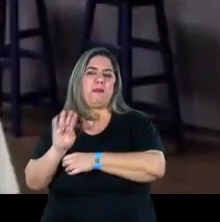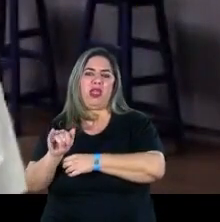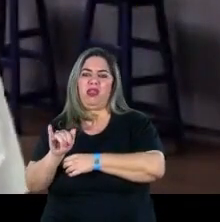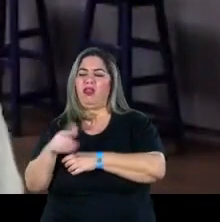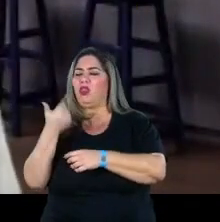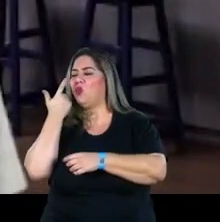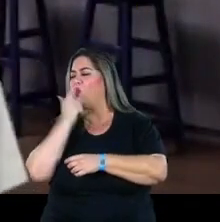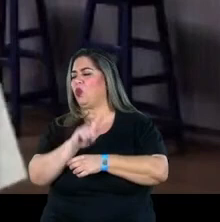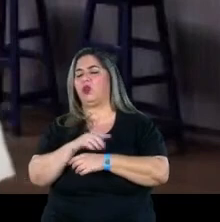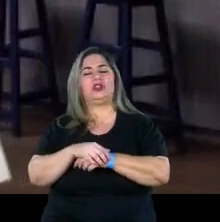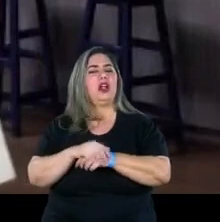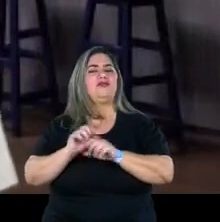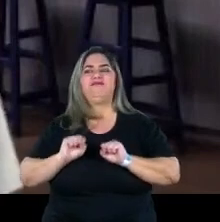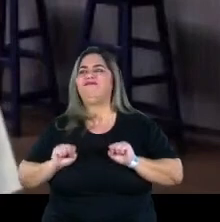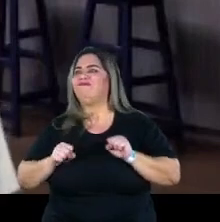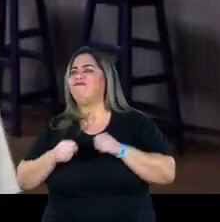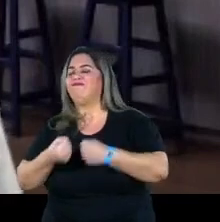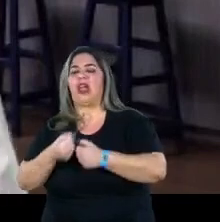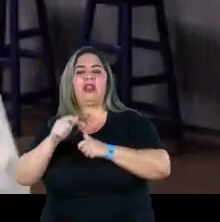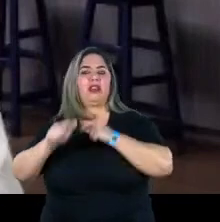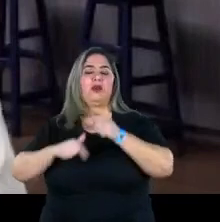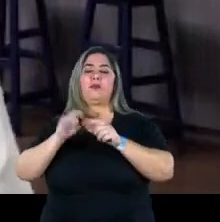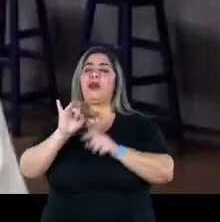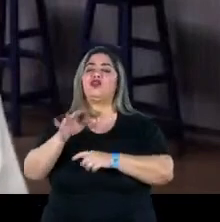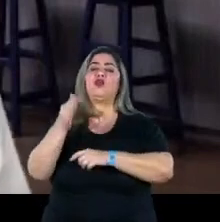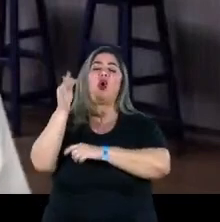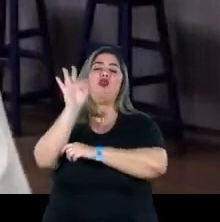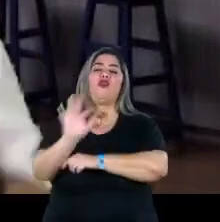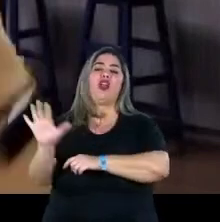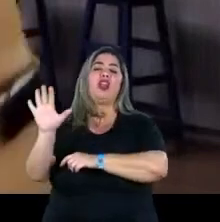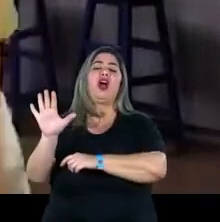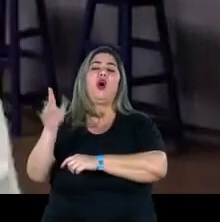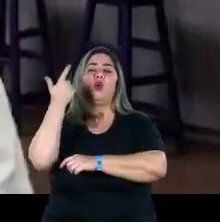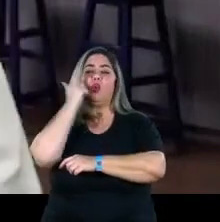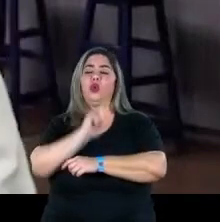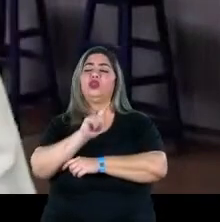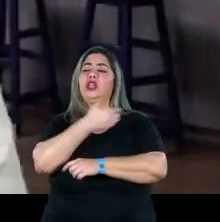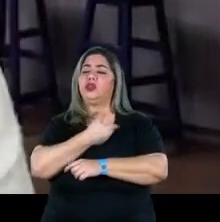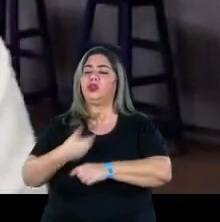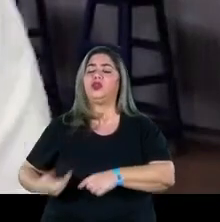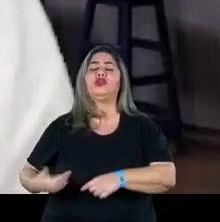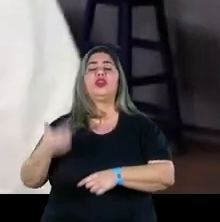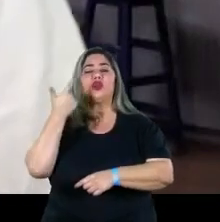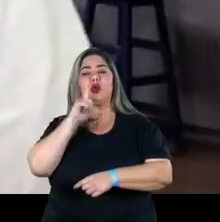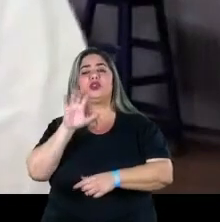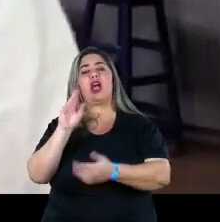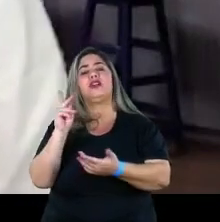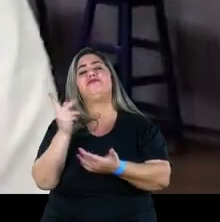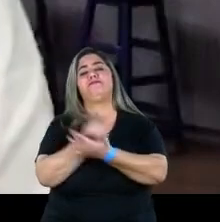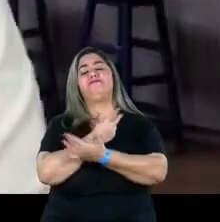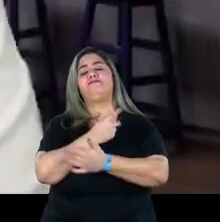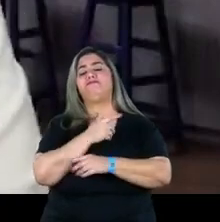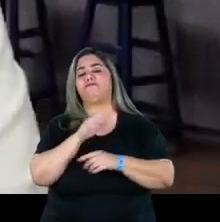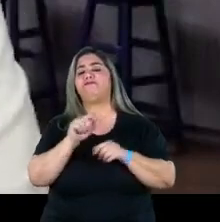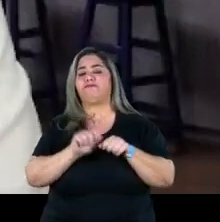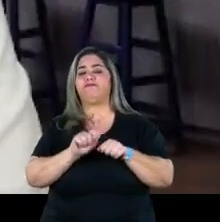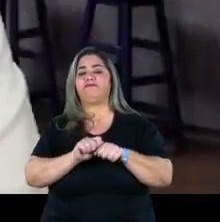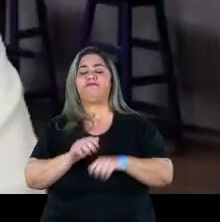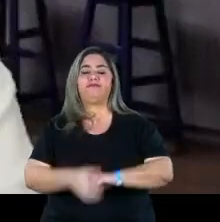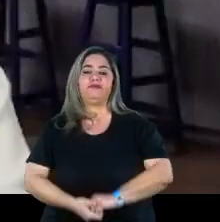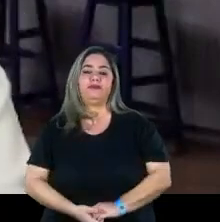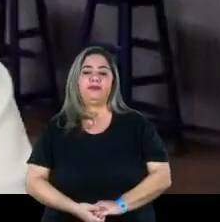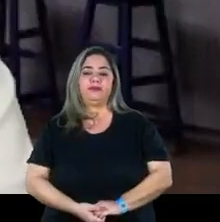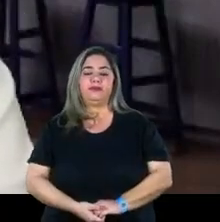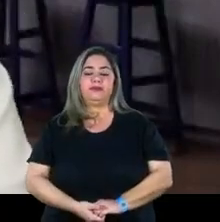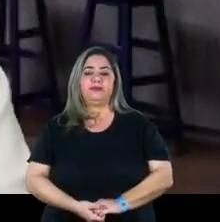muito trabalho, é muito esforço, que, infelizmente, só o governo federal com as políticas públicas e com vontade de resolver consegue resolver nesse país. Com